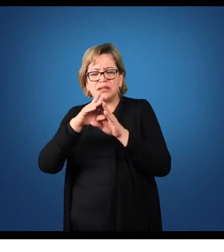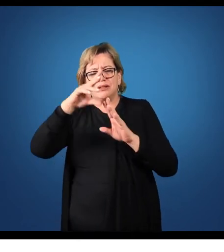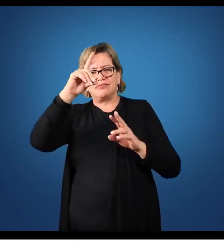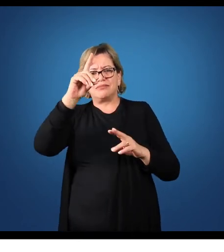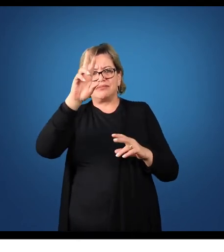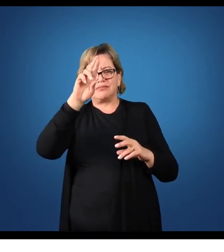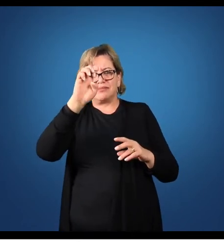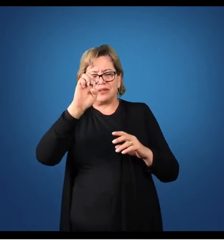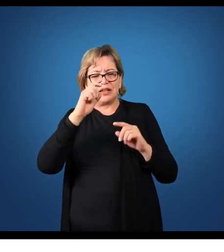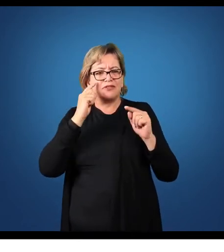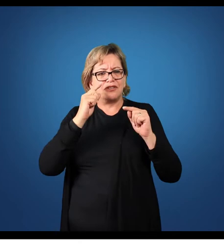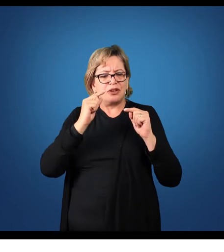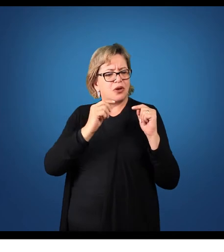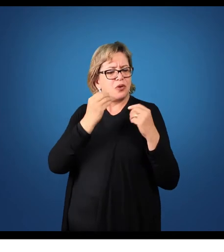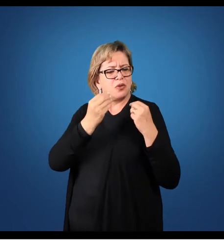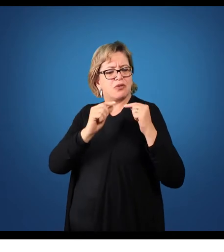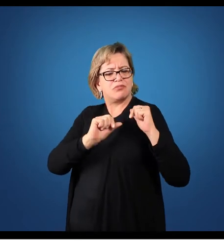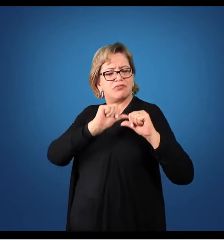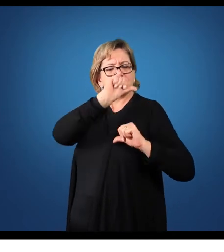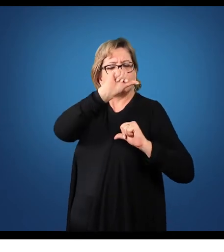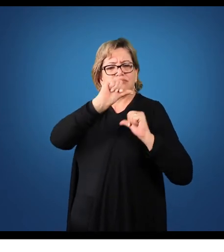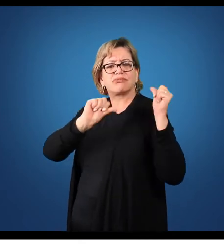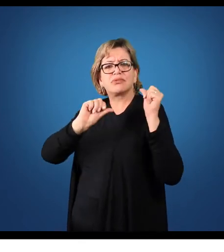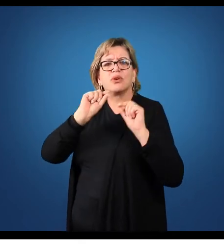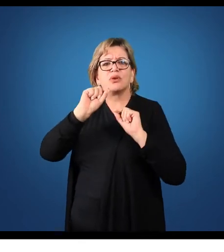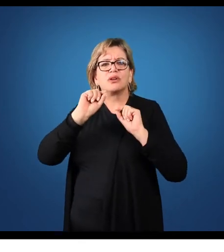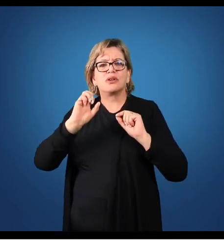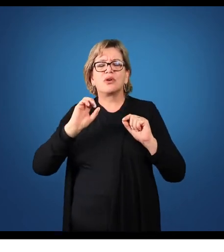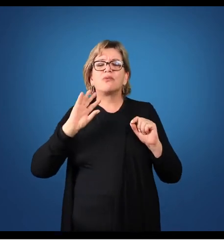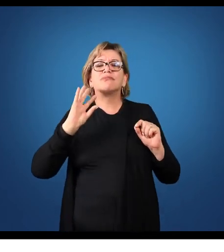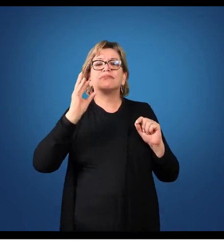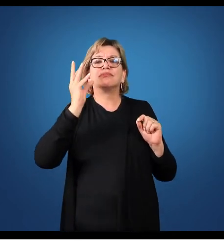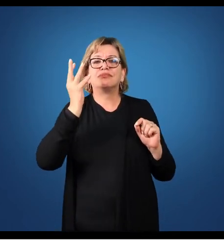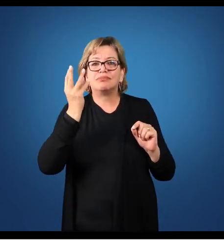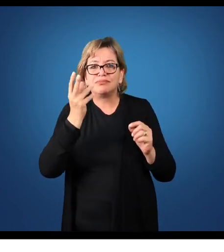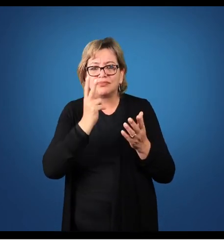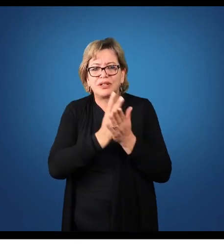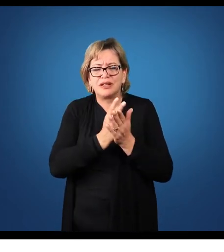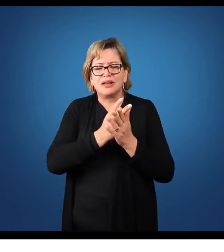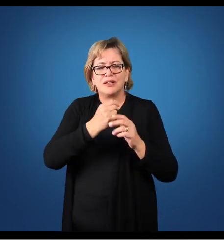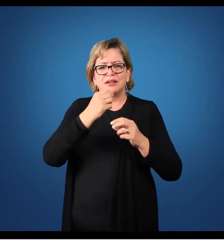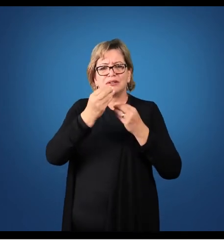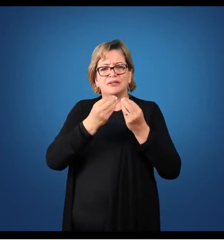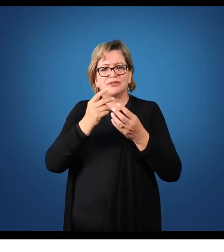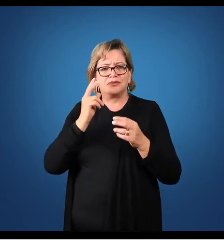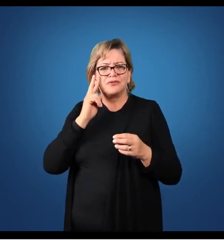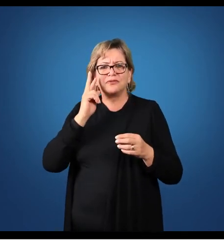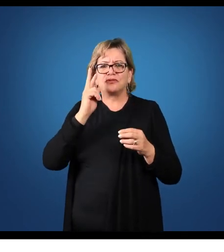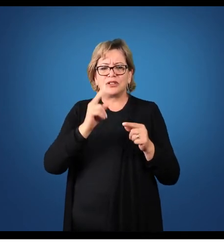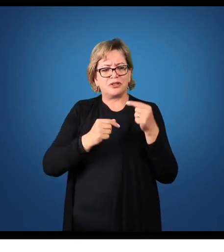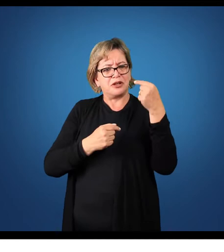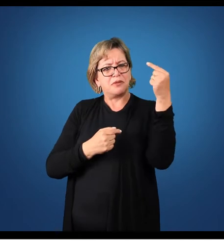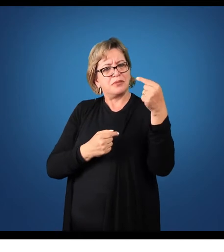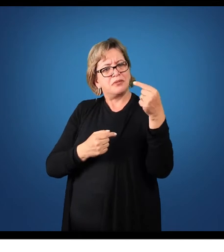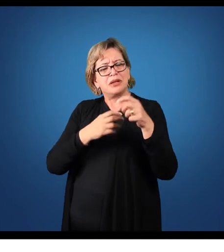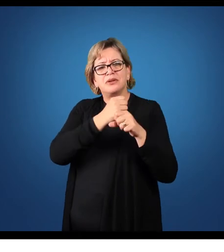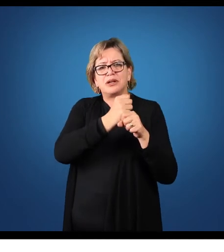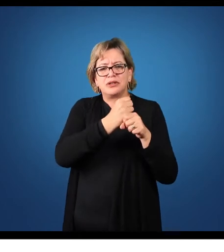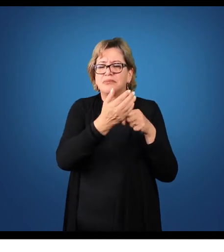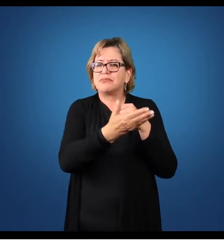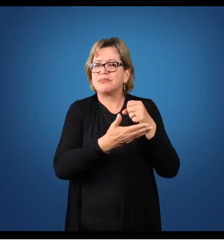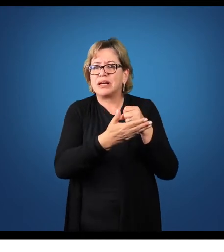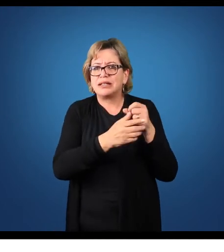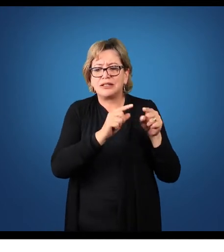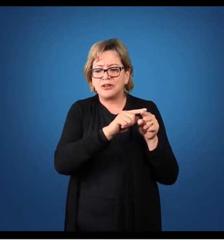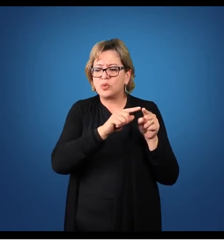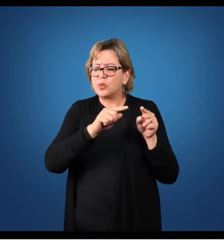variação de cada item desse demonstrativo no transcorrer dos anos. tomando o primeiro ano como ano base,